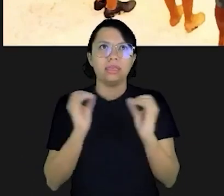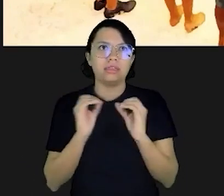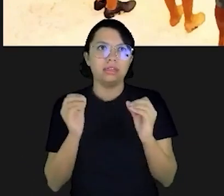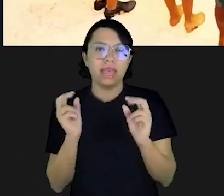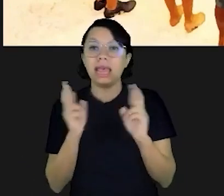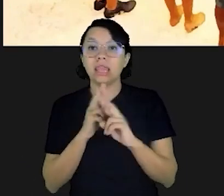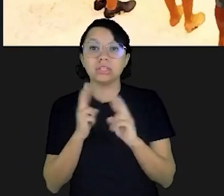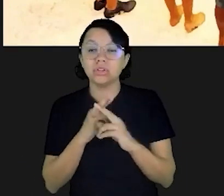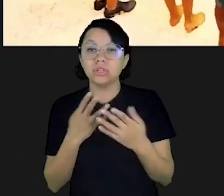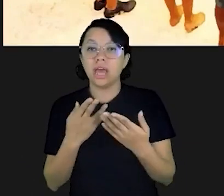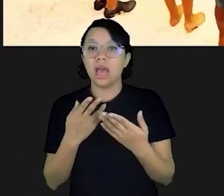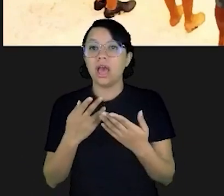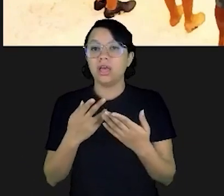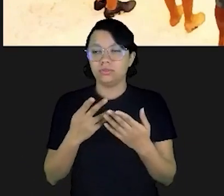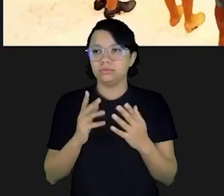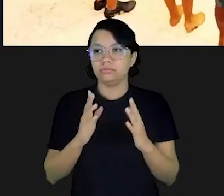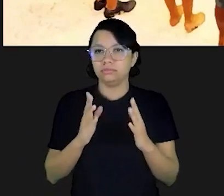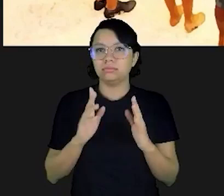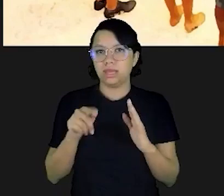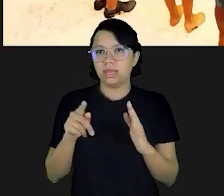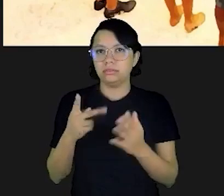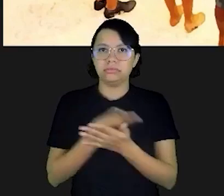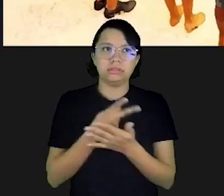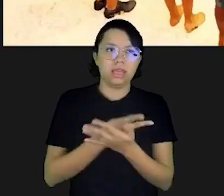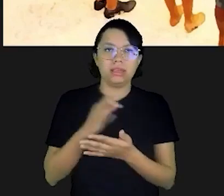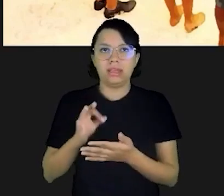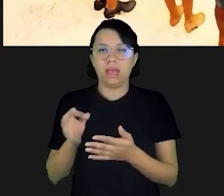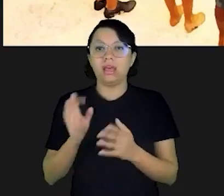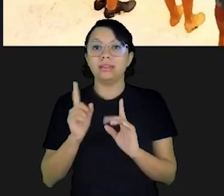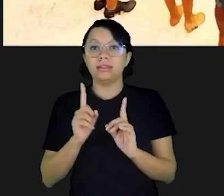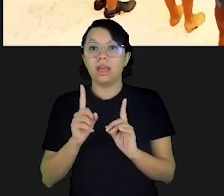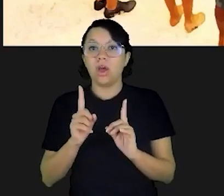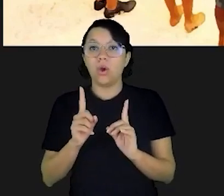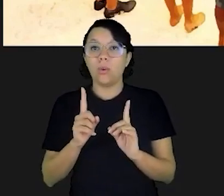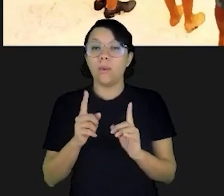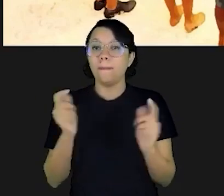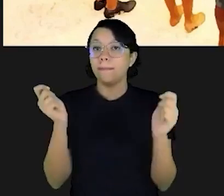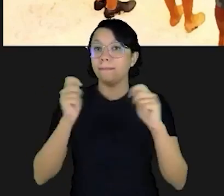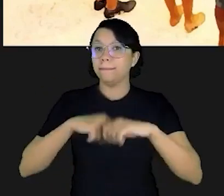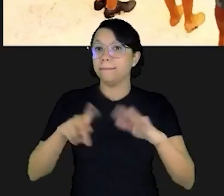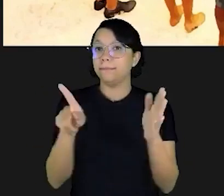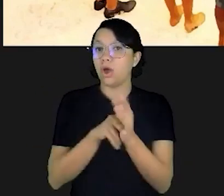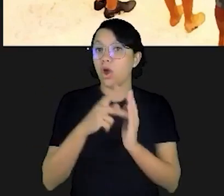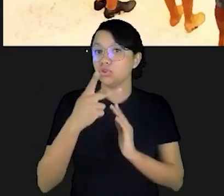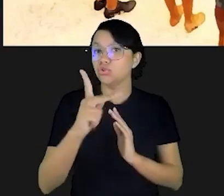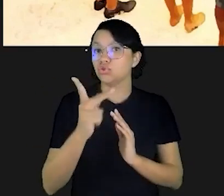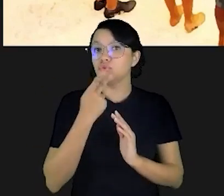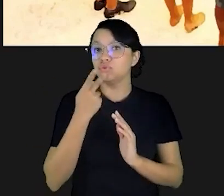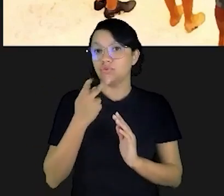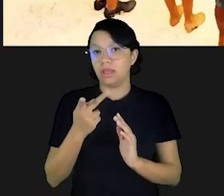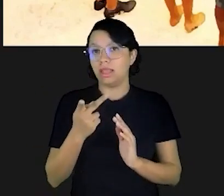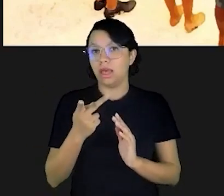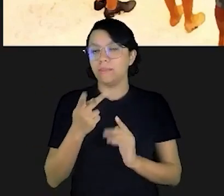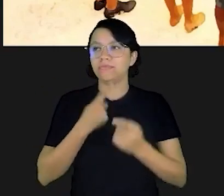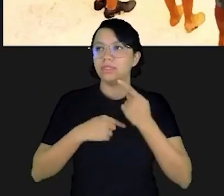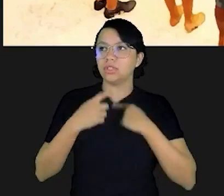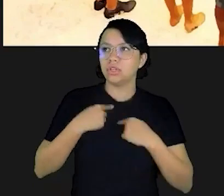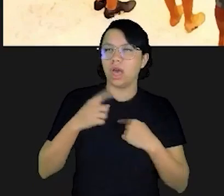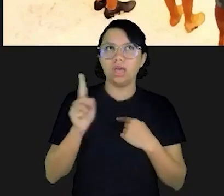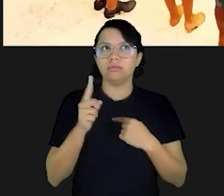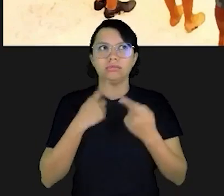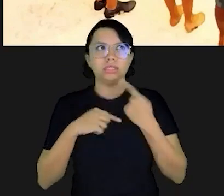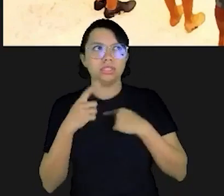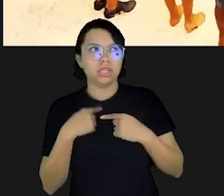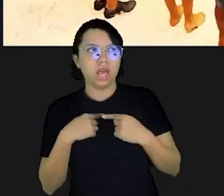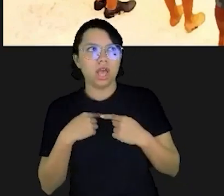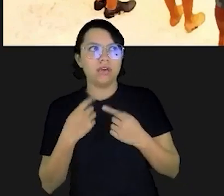compete a você definir o que é o certo e o que é o o que é o desejável e o indesejável na